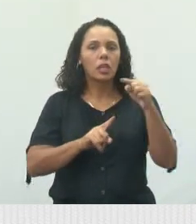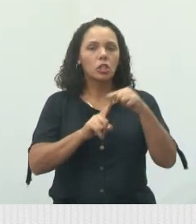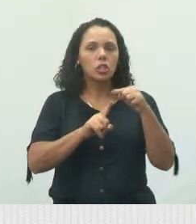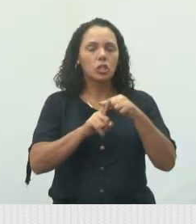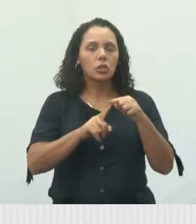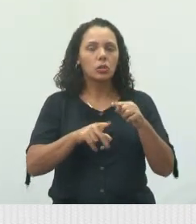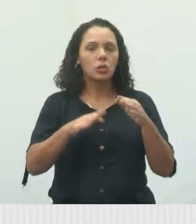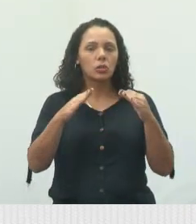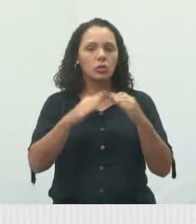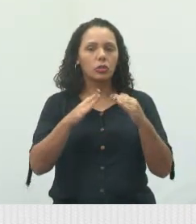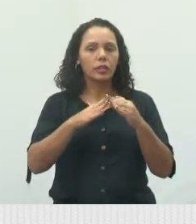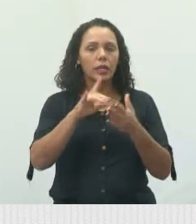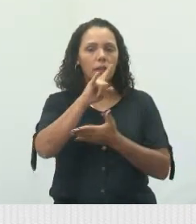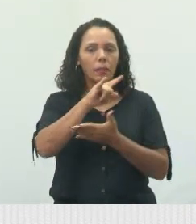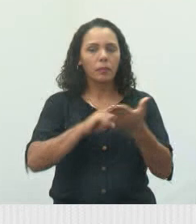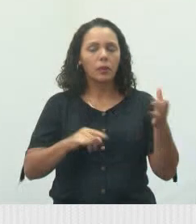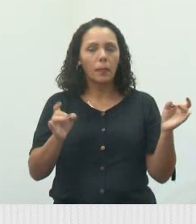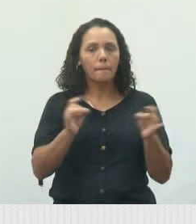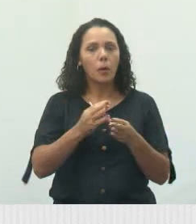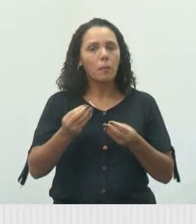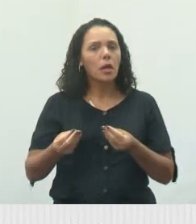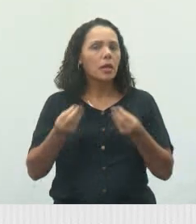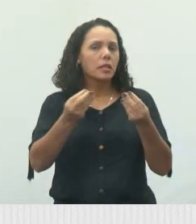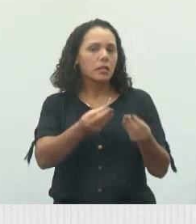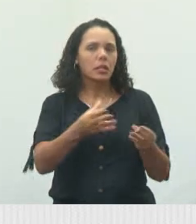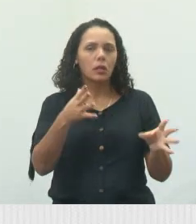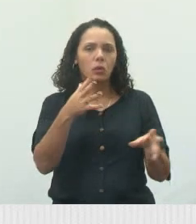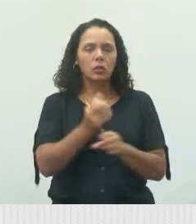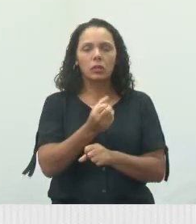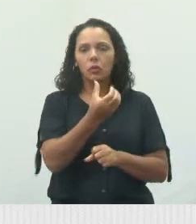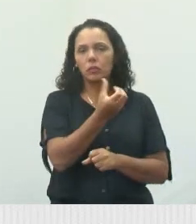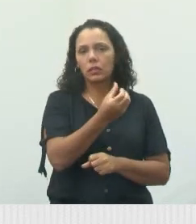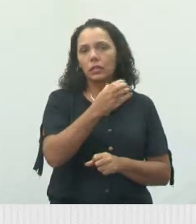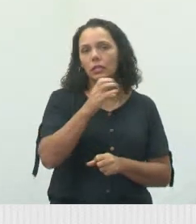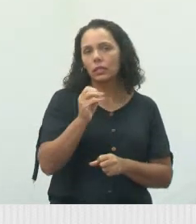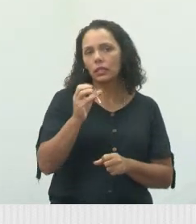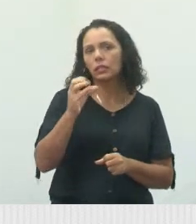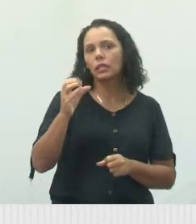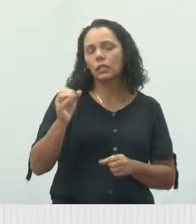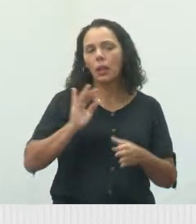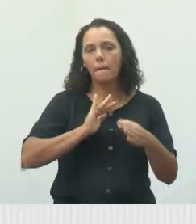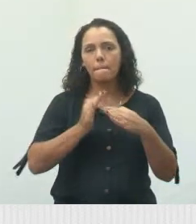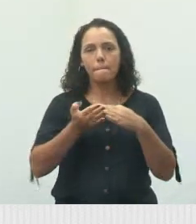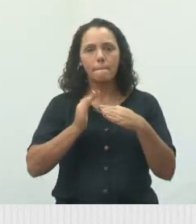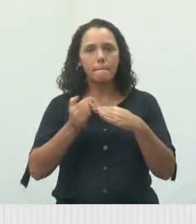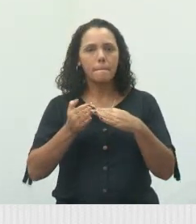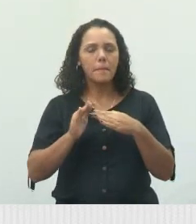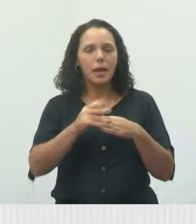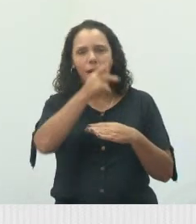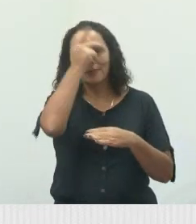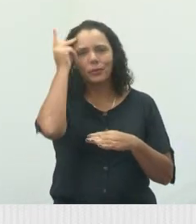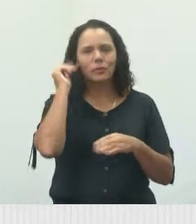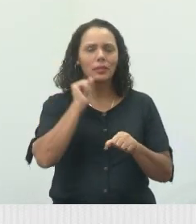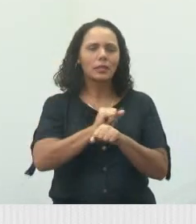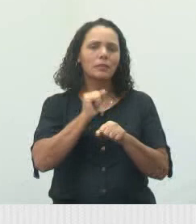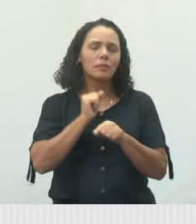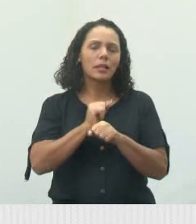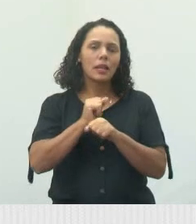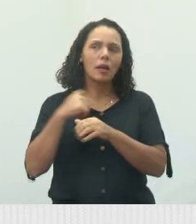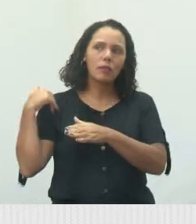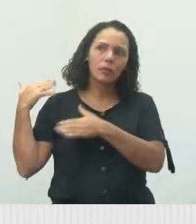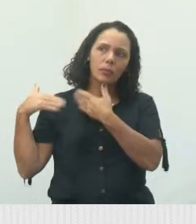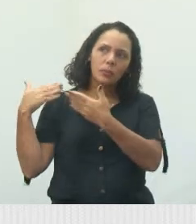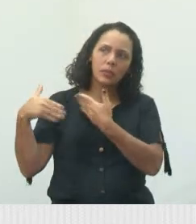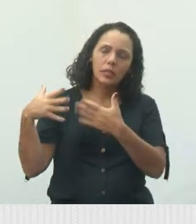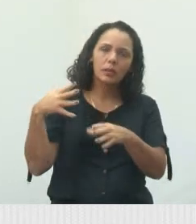propriedade para o pessoal do CDHU, Bandeira Branca, aqui do Campo Grande. Era uma longa espera de 26 anos e